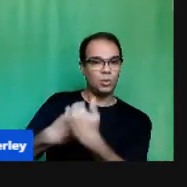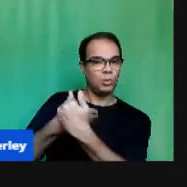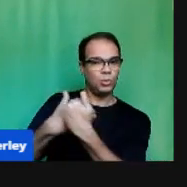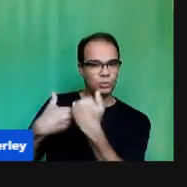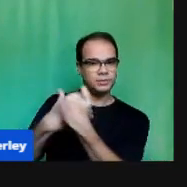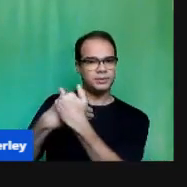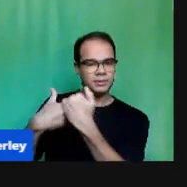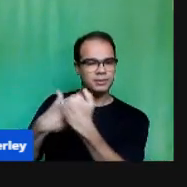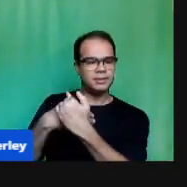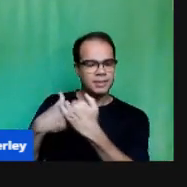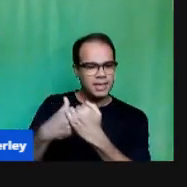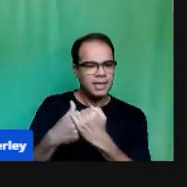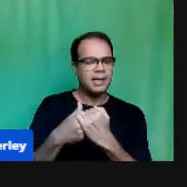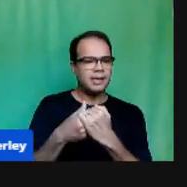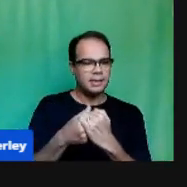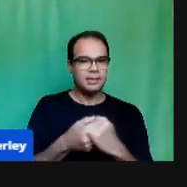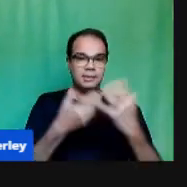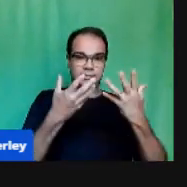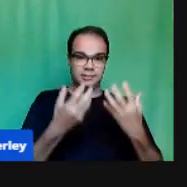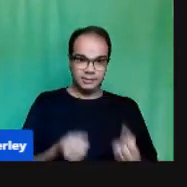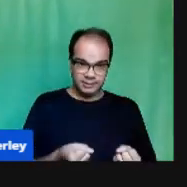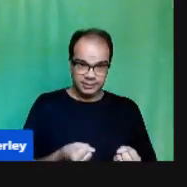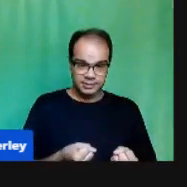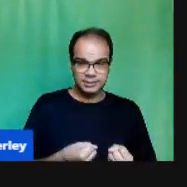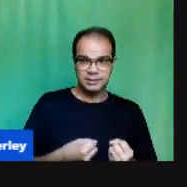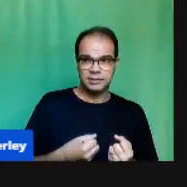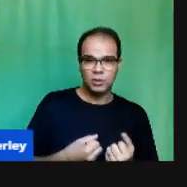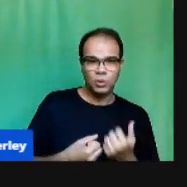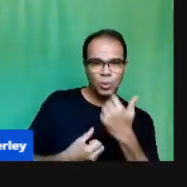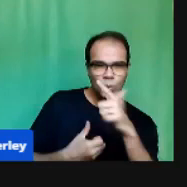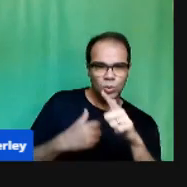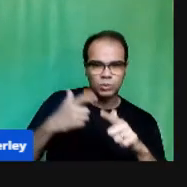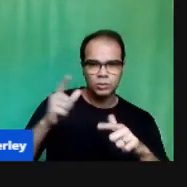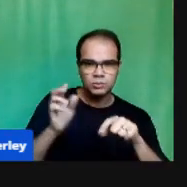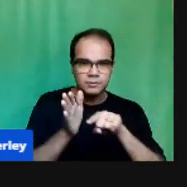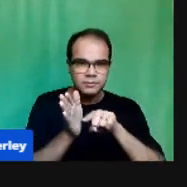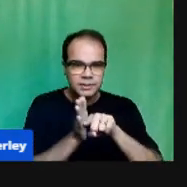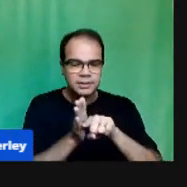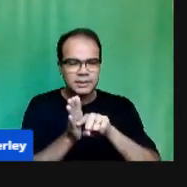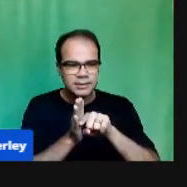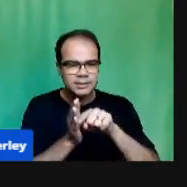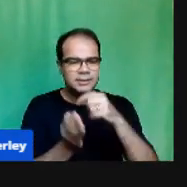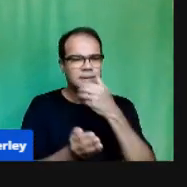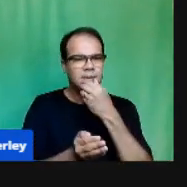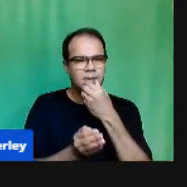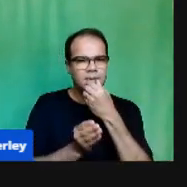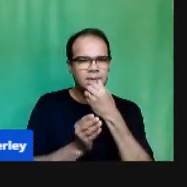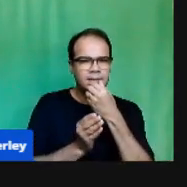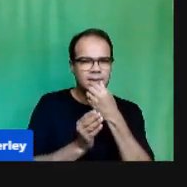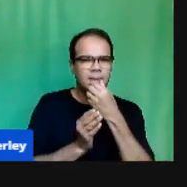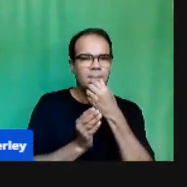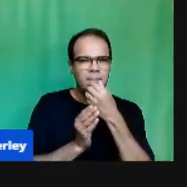de tudo isso Elencar Caminhos Estratégias Que